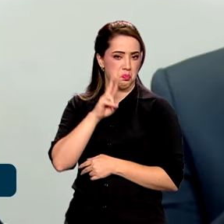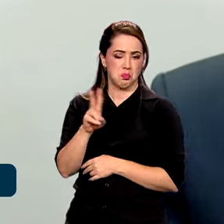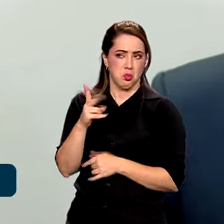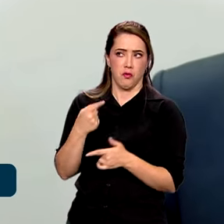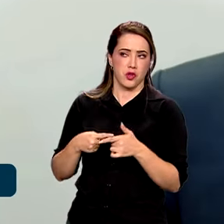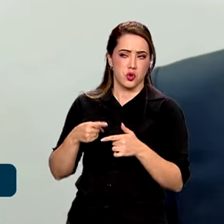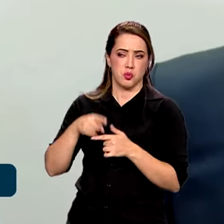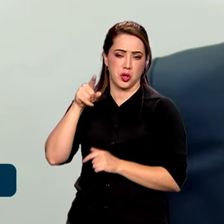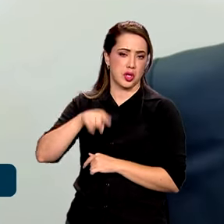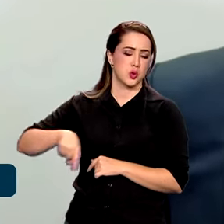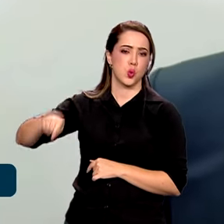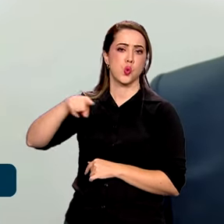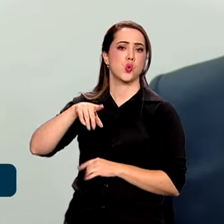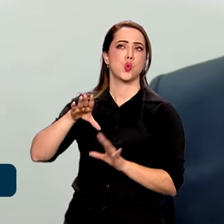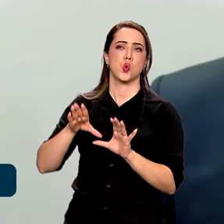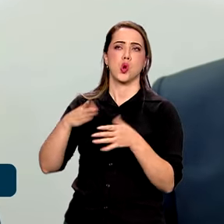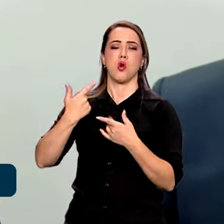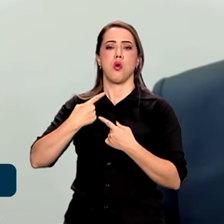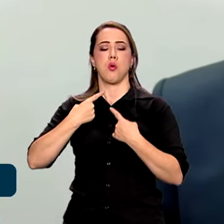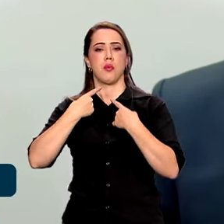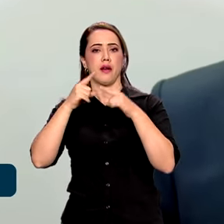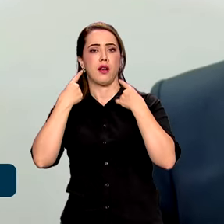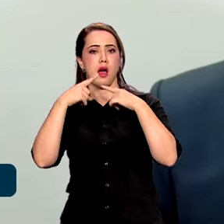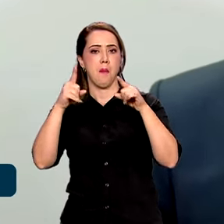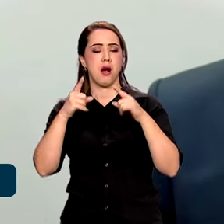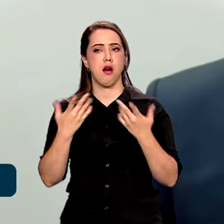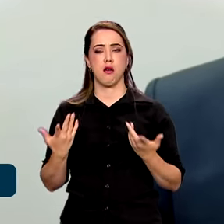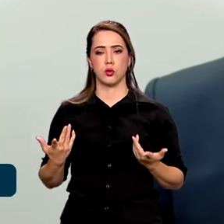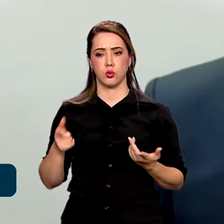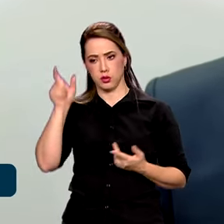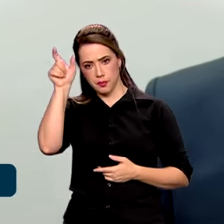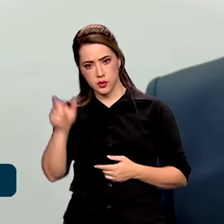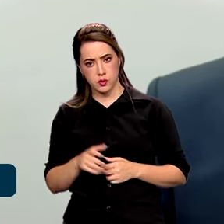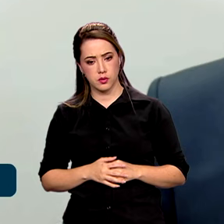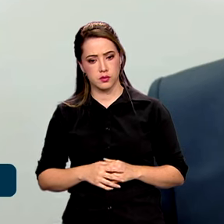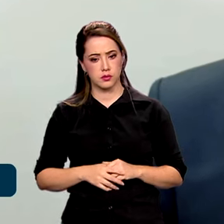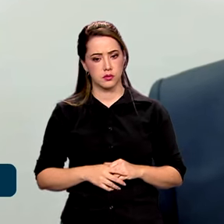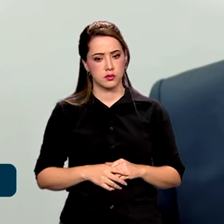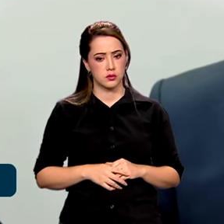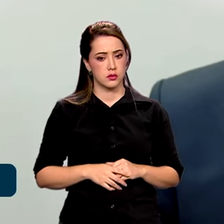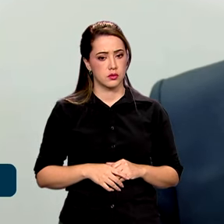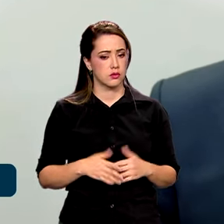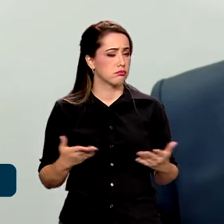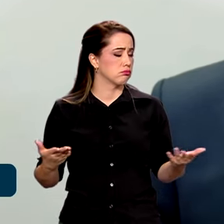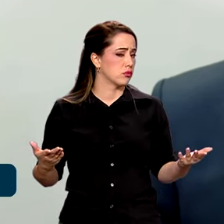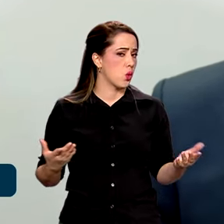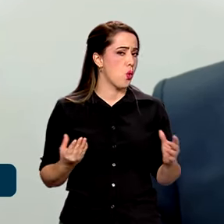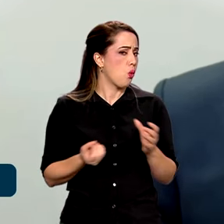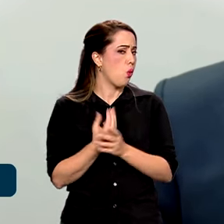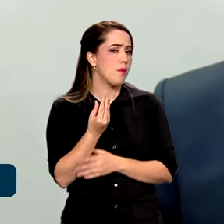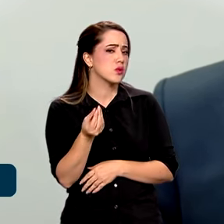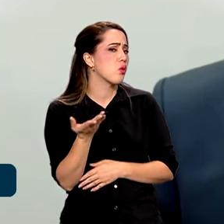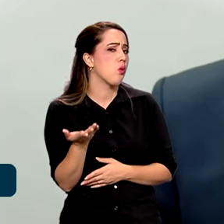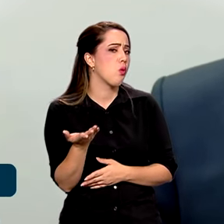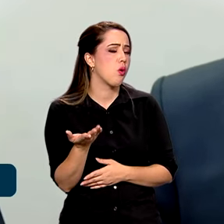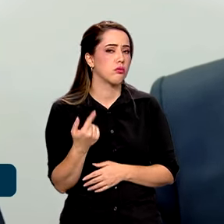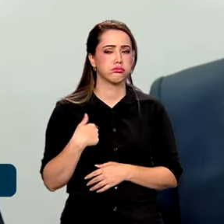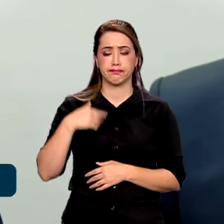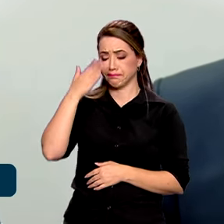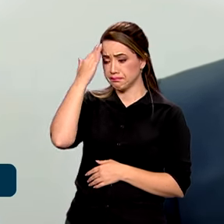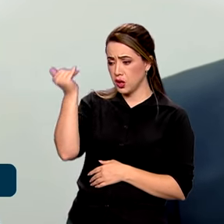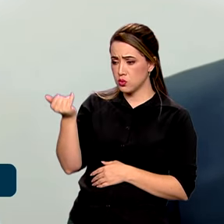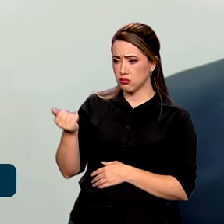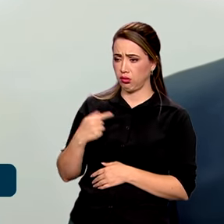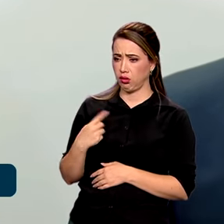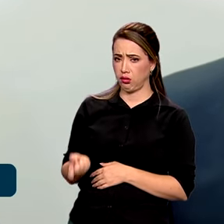razão para esse tipo de posicionamento agressivo. O é que surgindo isso? Eu não sei. Eu penso que é estranho